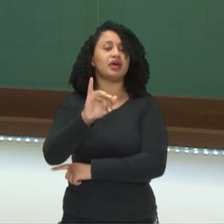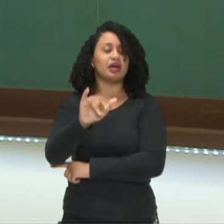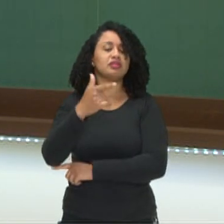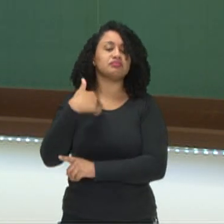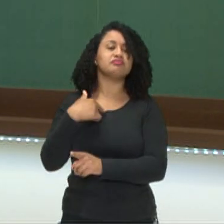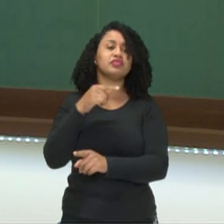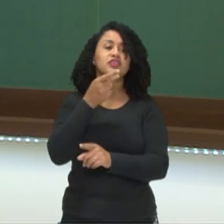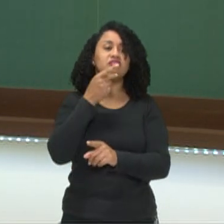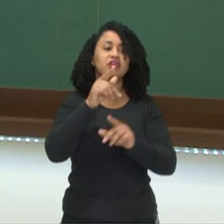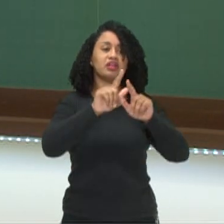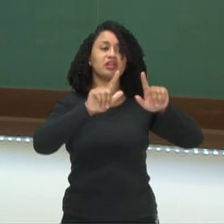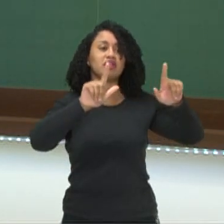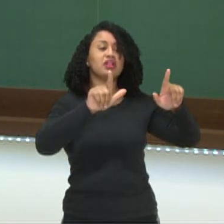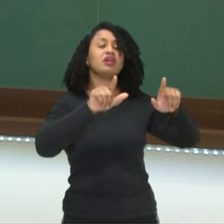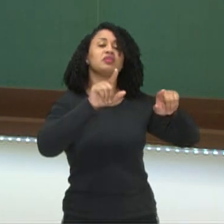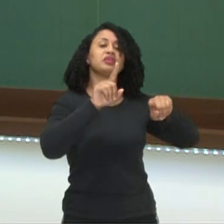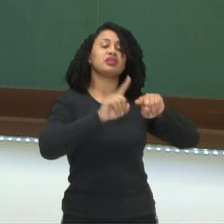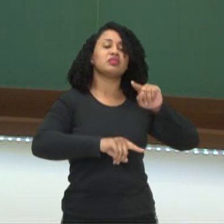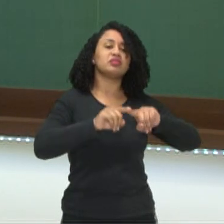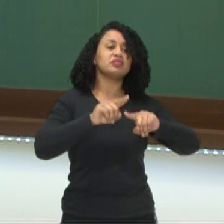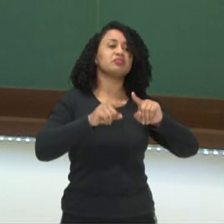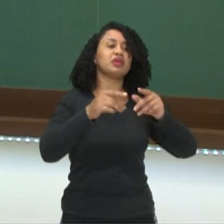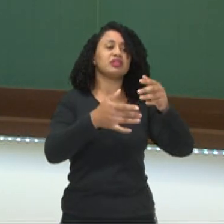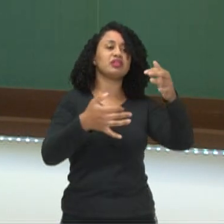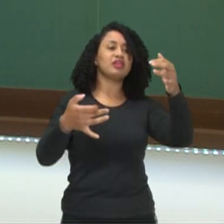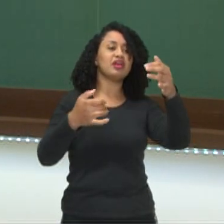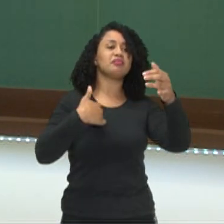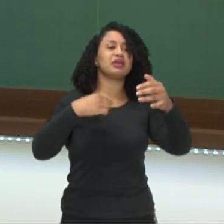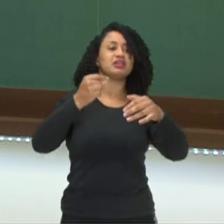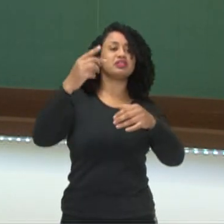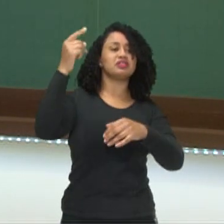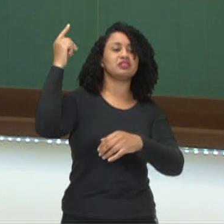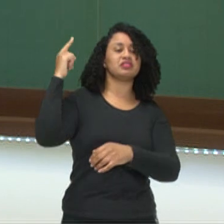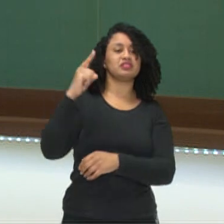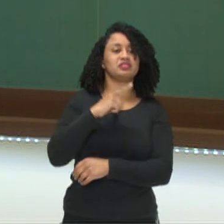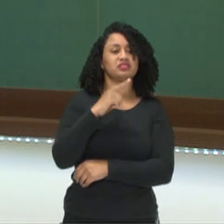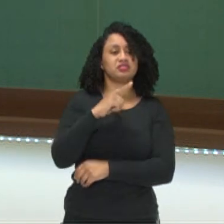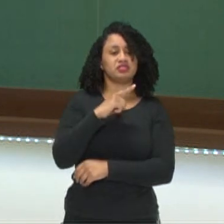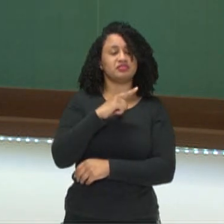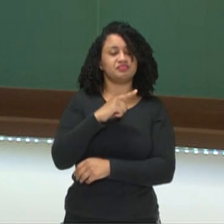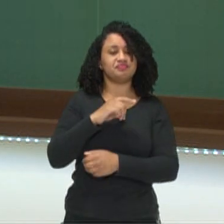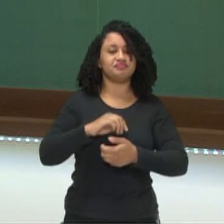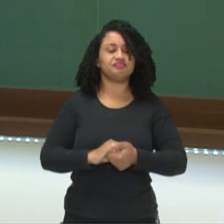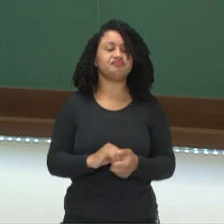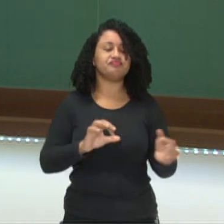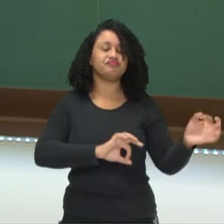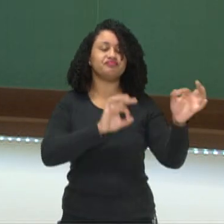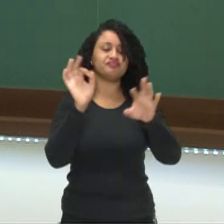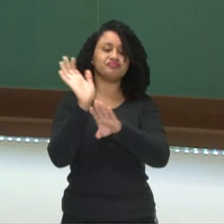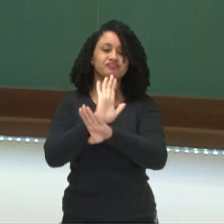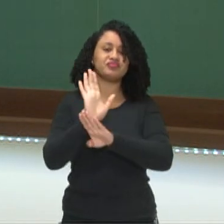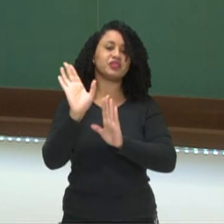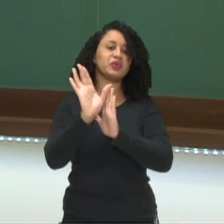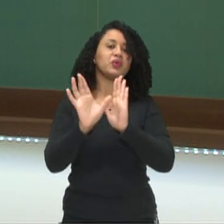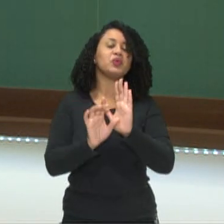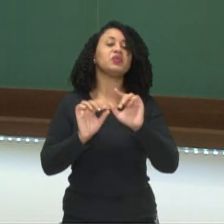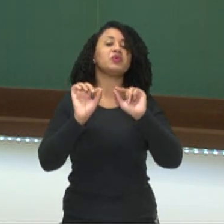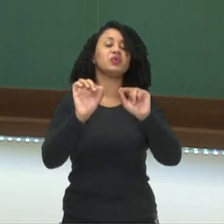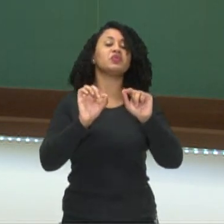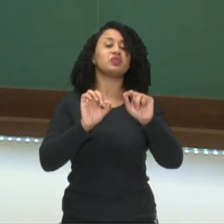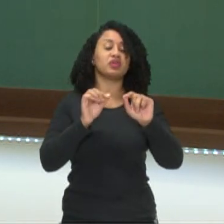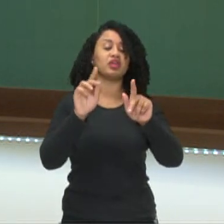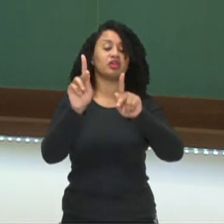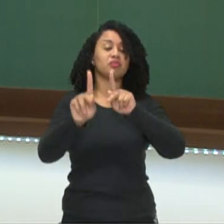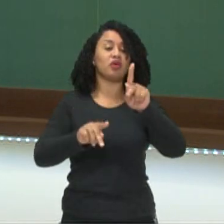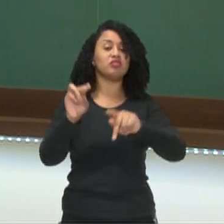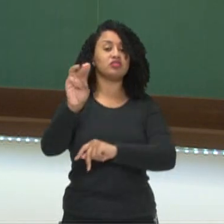o instrumento de cordas mais antigos da história. Está no Museu Britânico, Londres. Nesse vídeo, nós falamos sobre